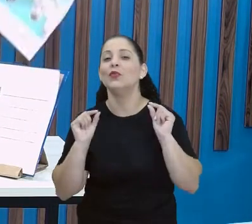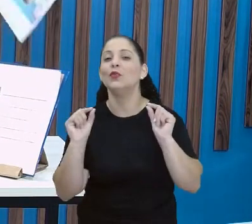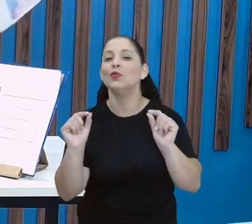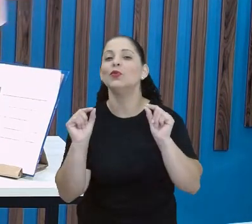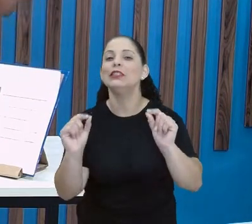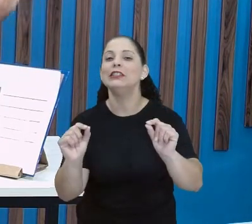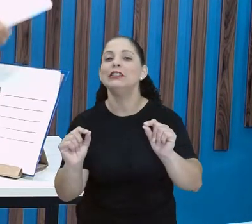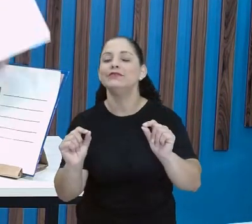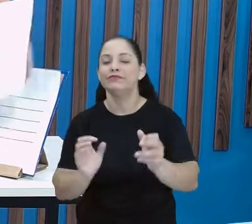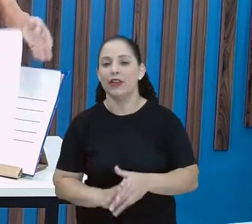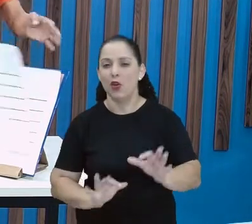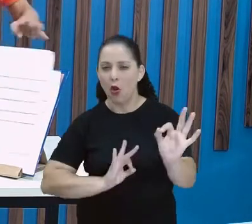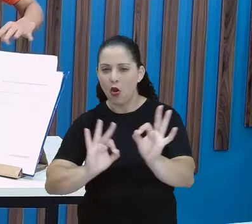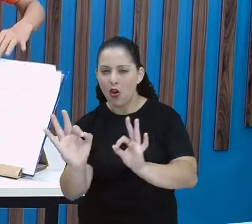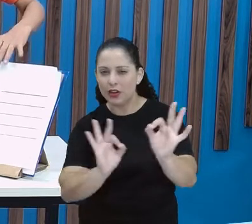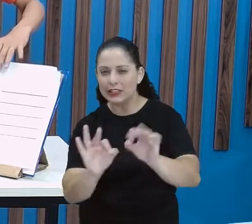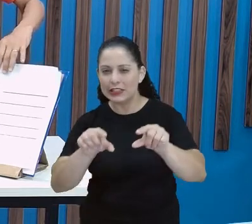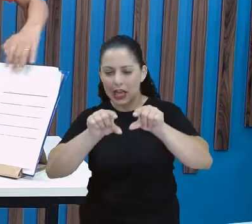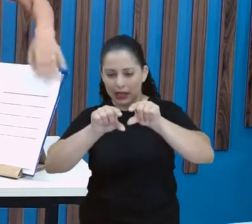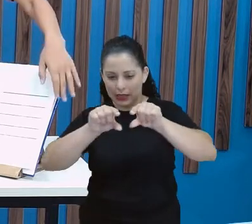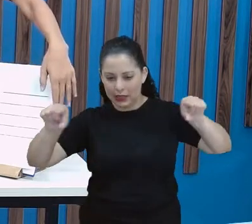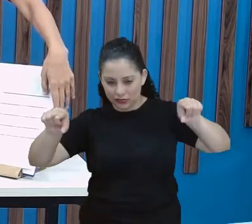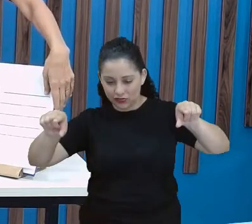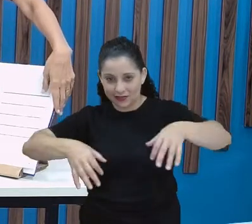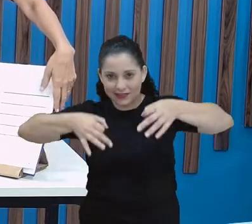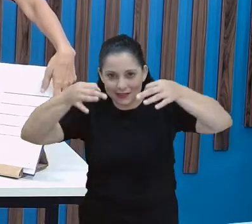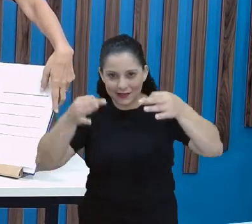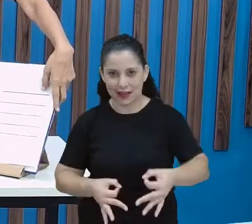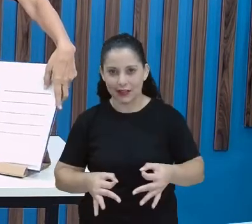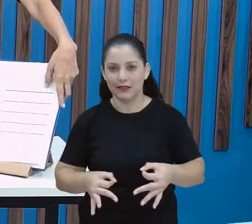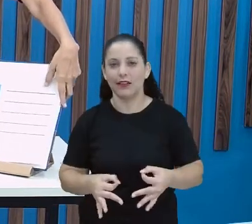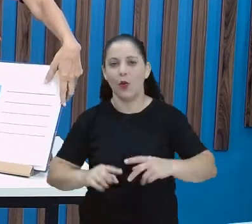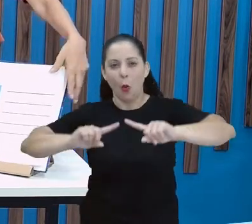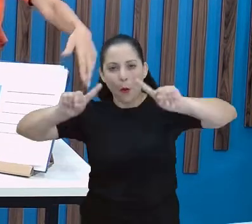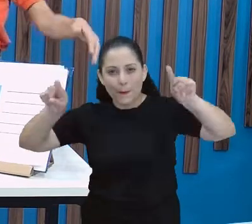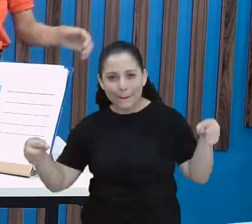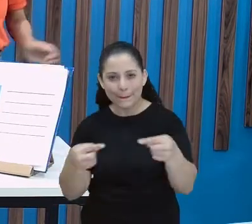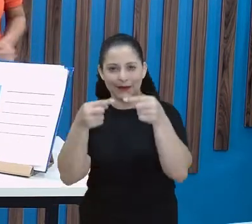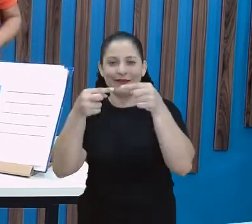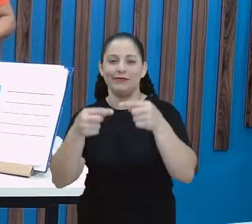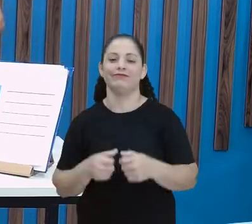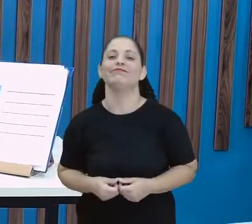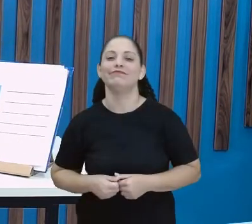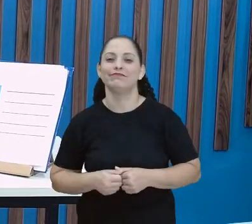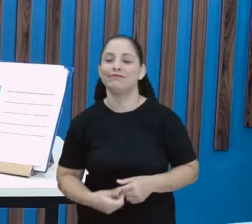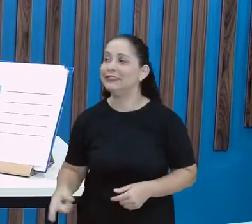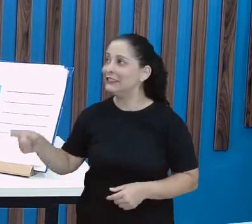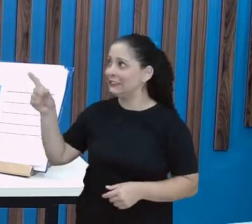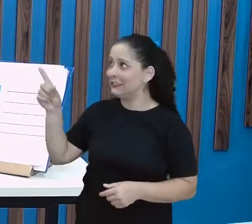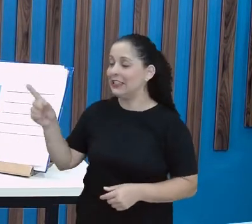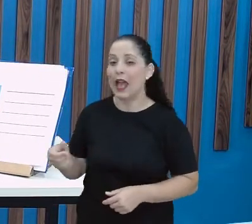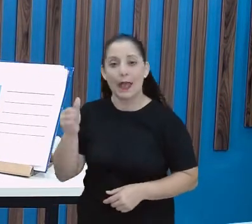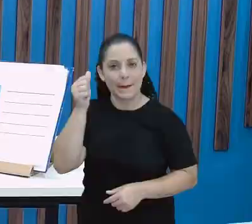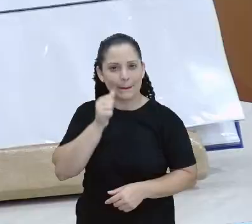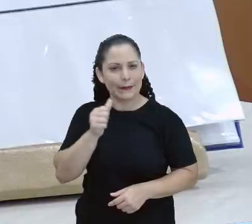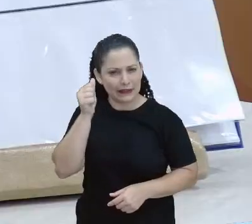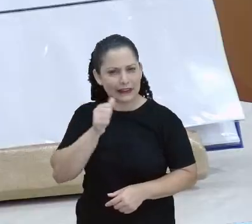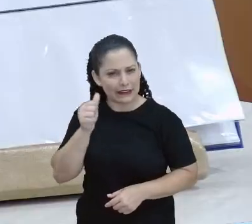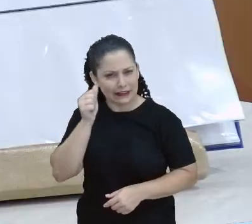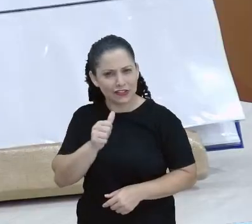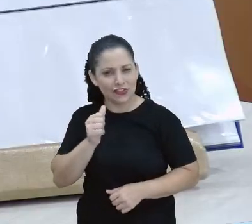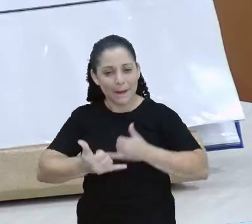legenda correta. Olha só, elas estão brincando aí com tinta.